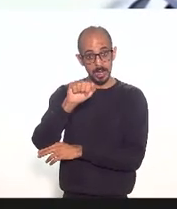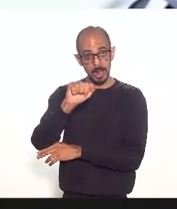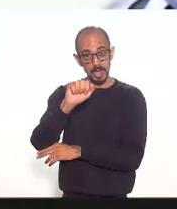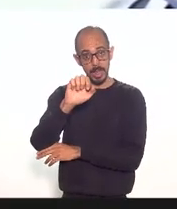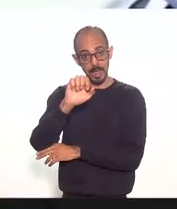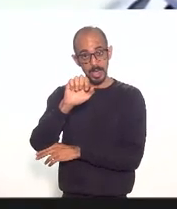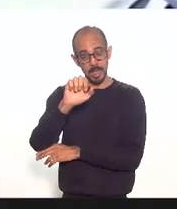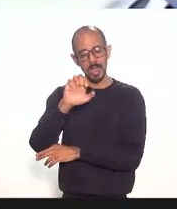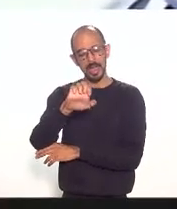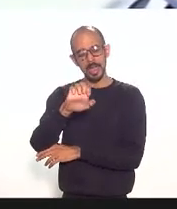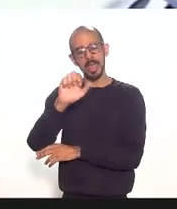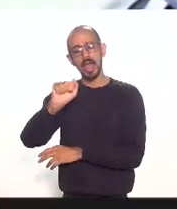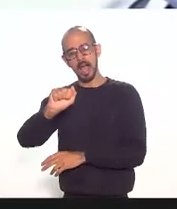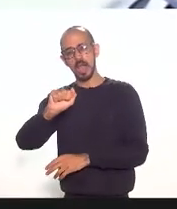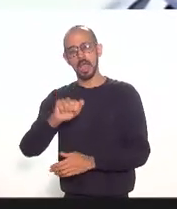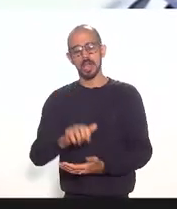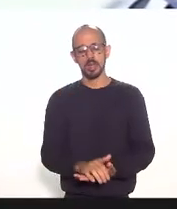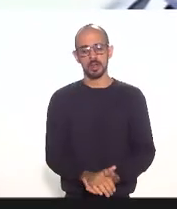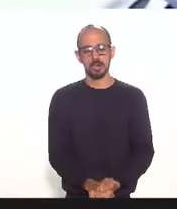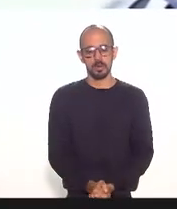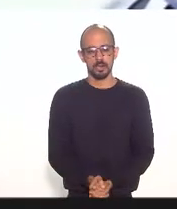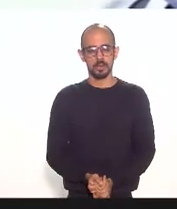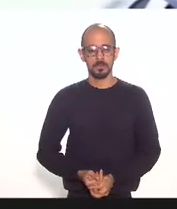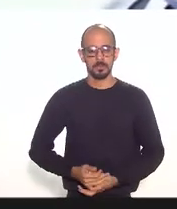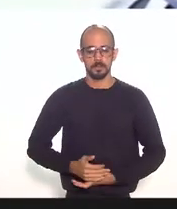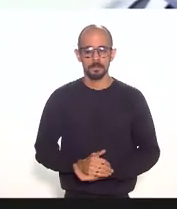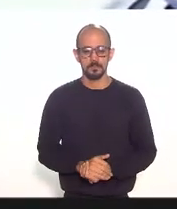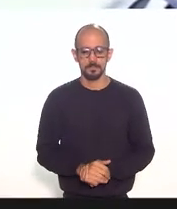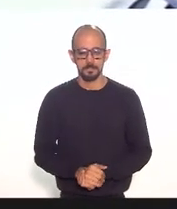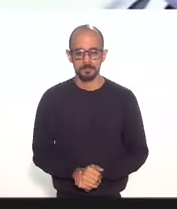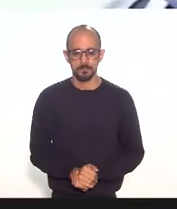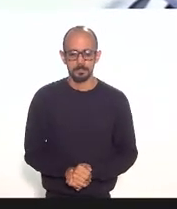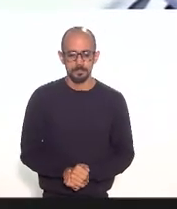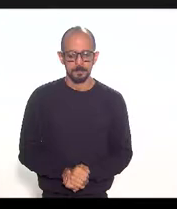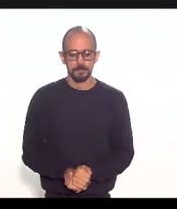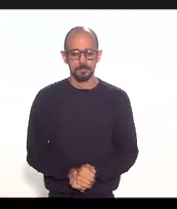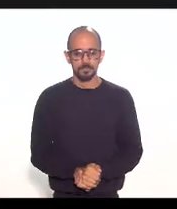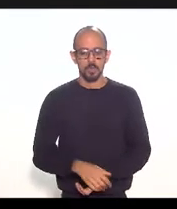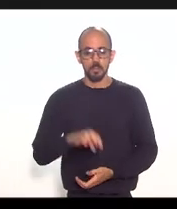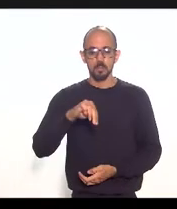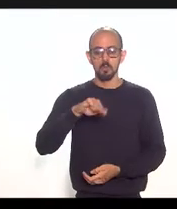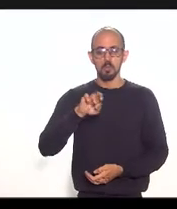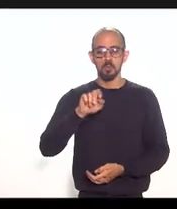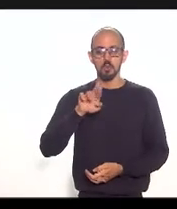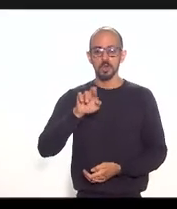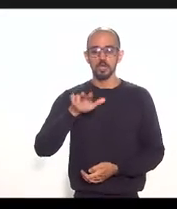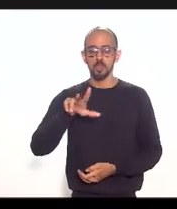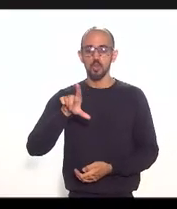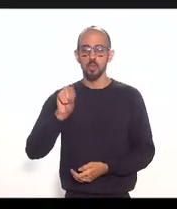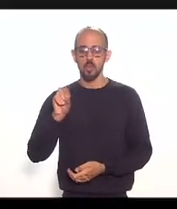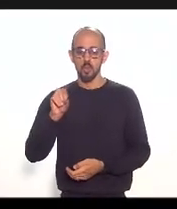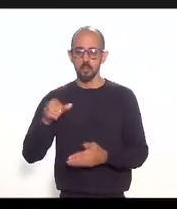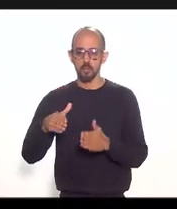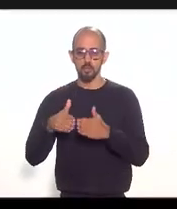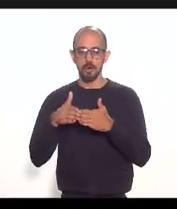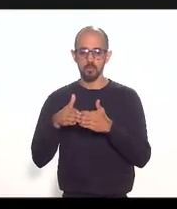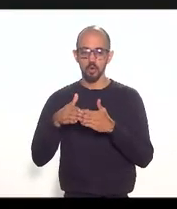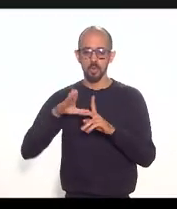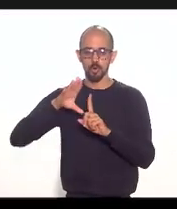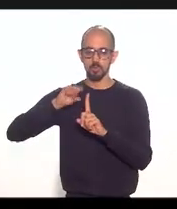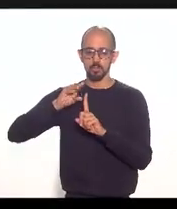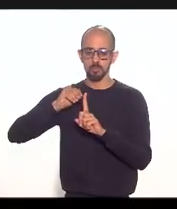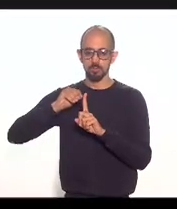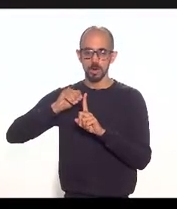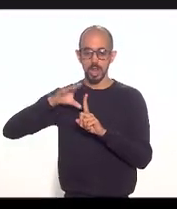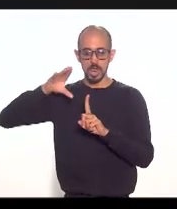está sem som Murilo por favor